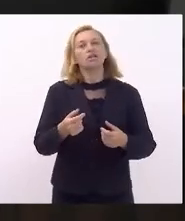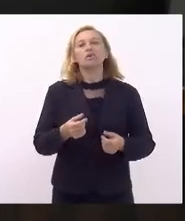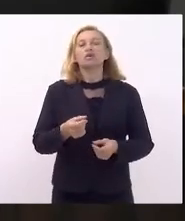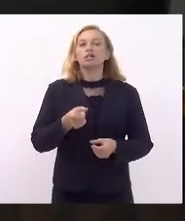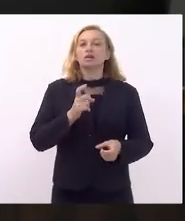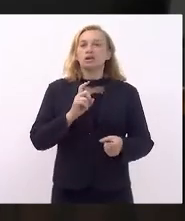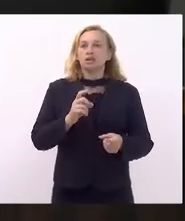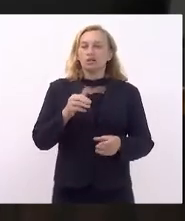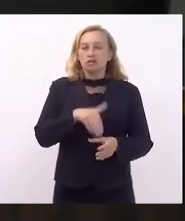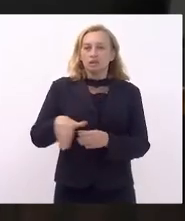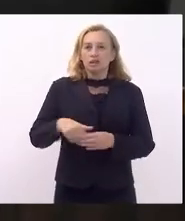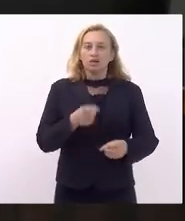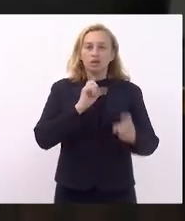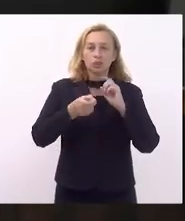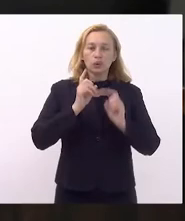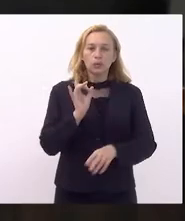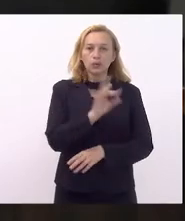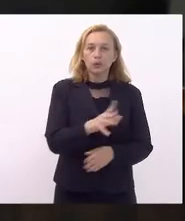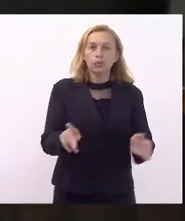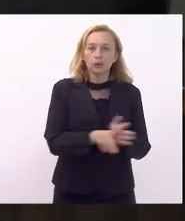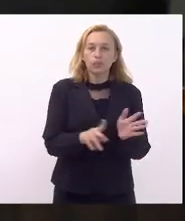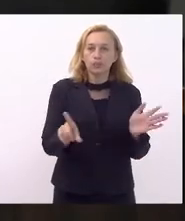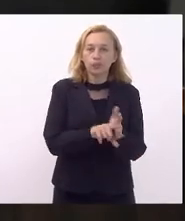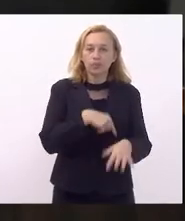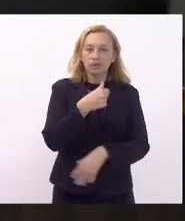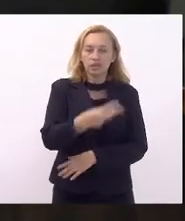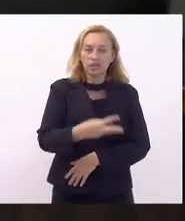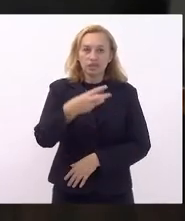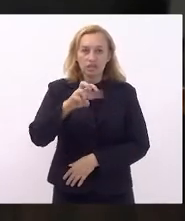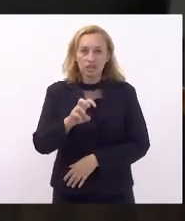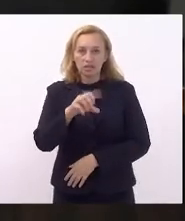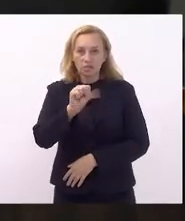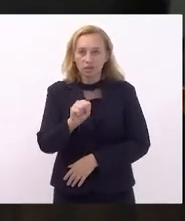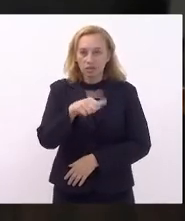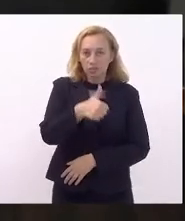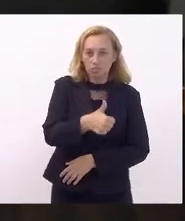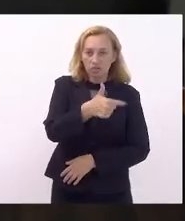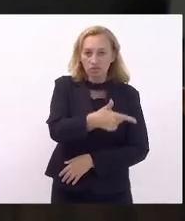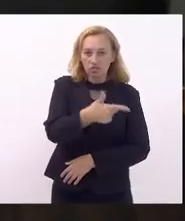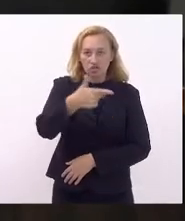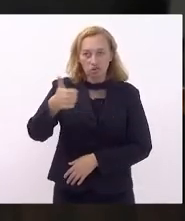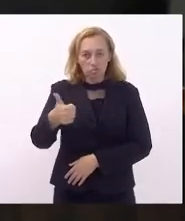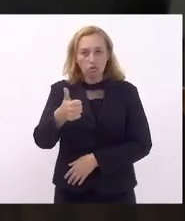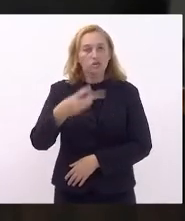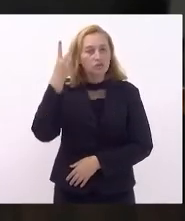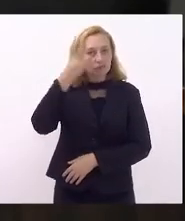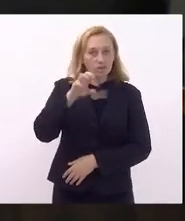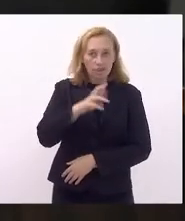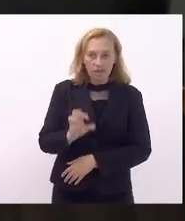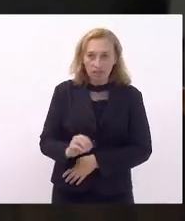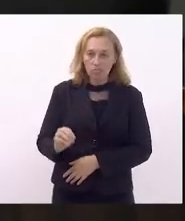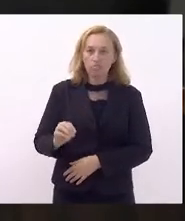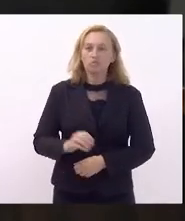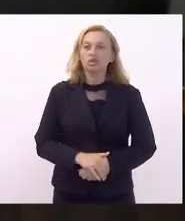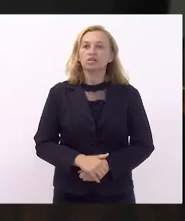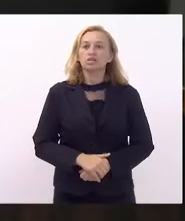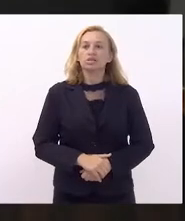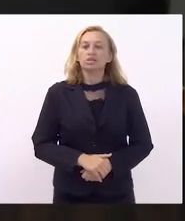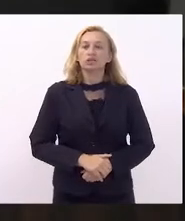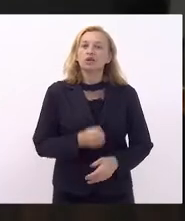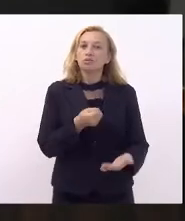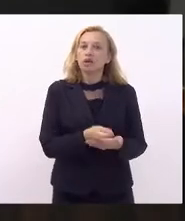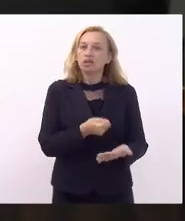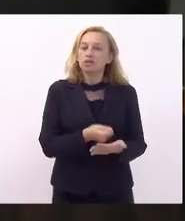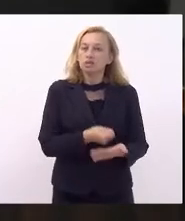em votação, em discussão única, projeto de lei 3581, de 21, de autoria do deputado Brasão, que dispõe sobre a